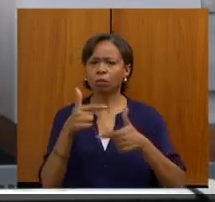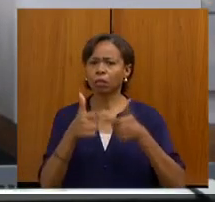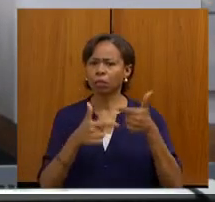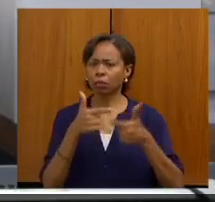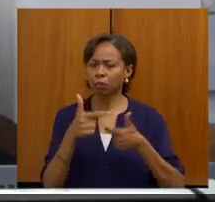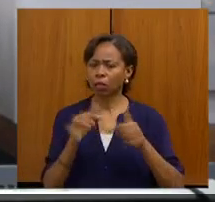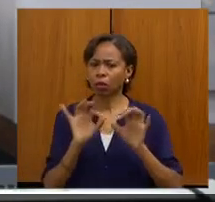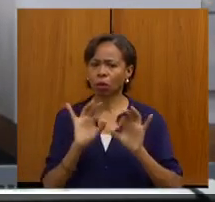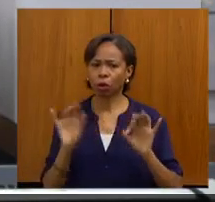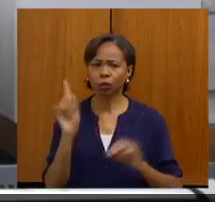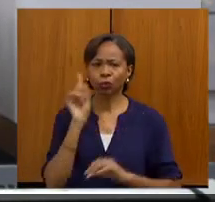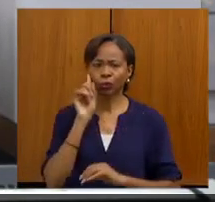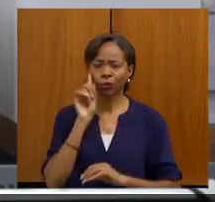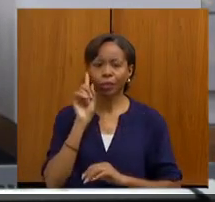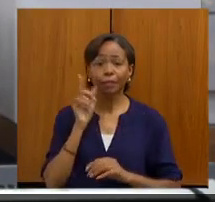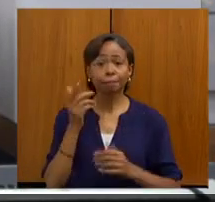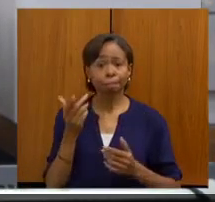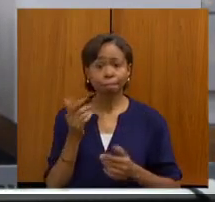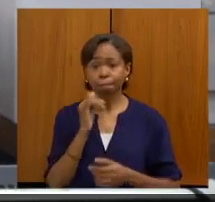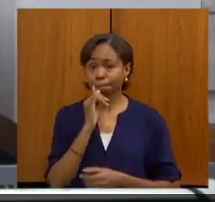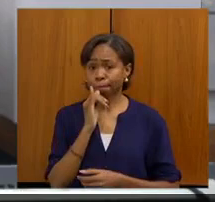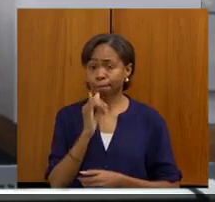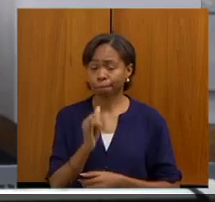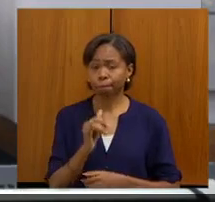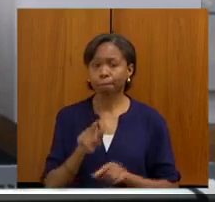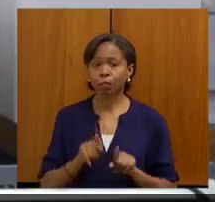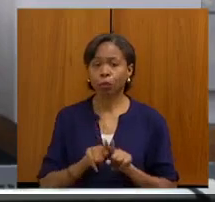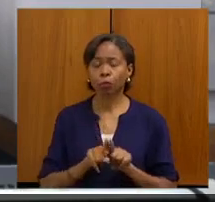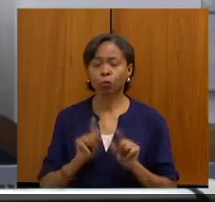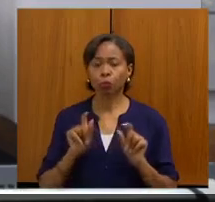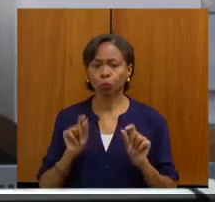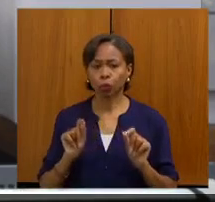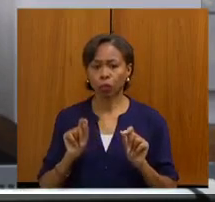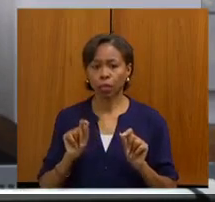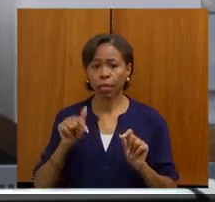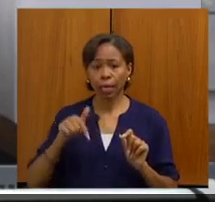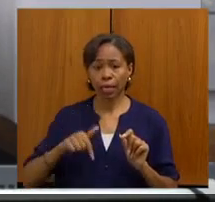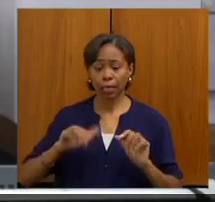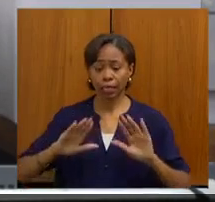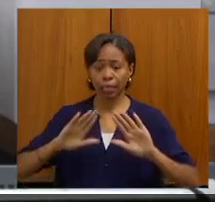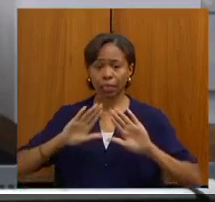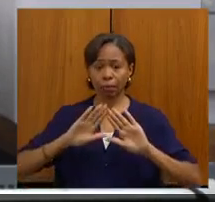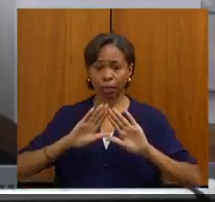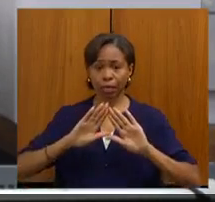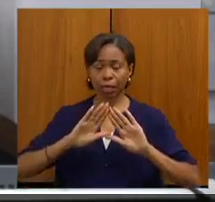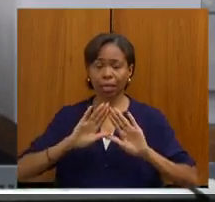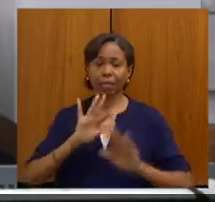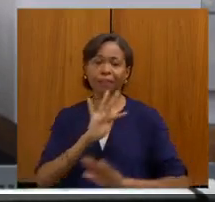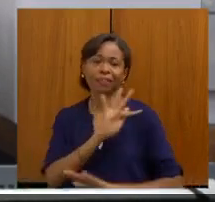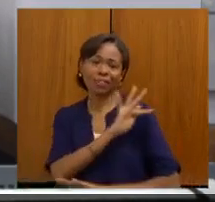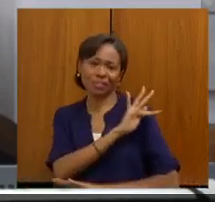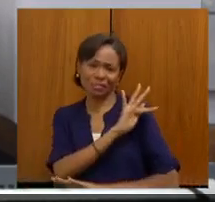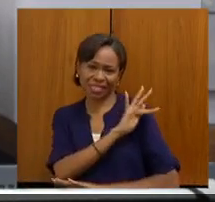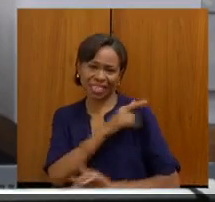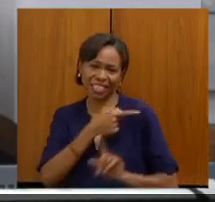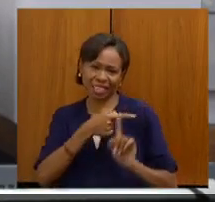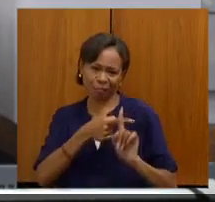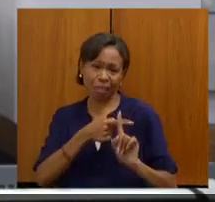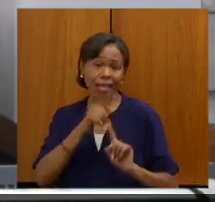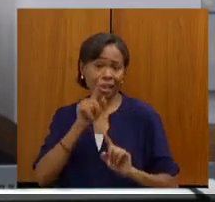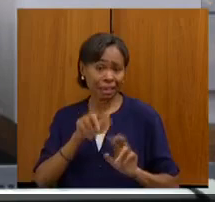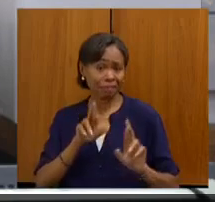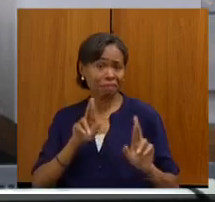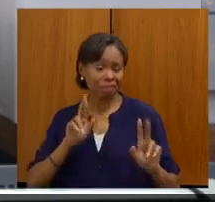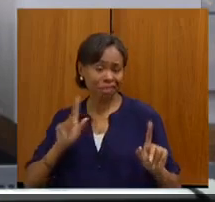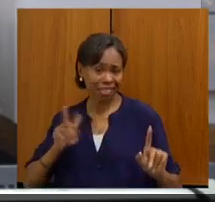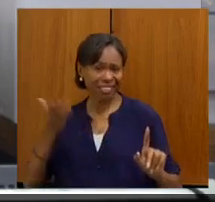e dizer também que esse Assembleia Fiscaliza, mais uma nova experiência, diferente das